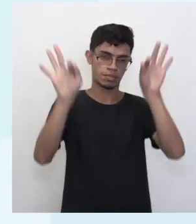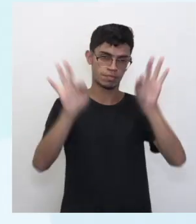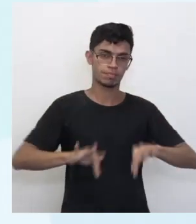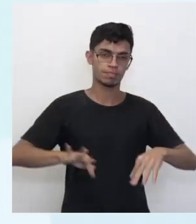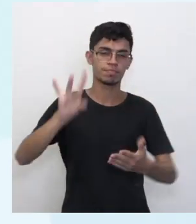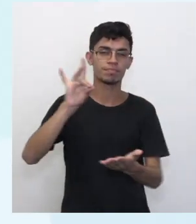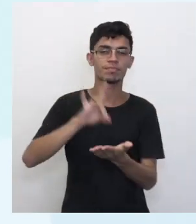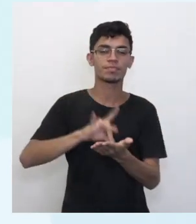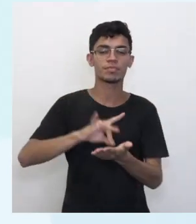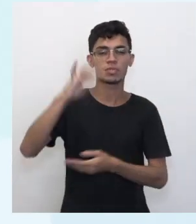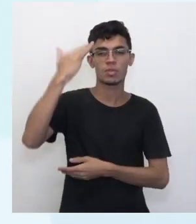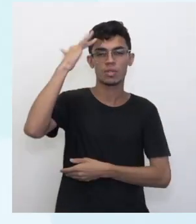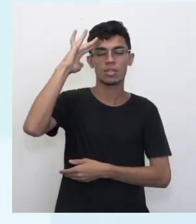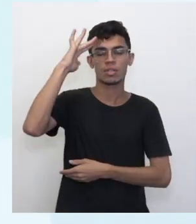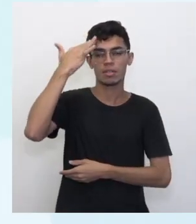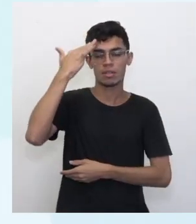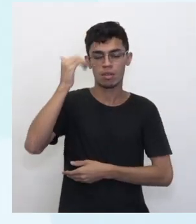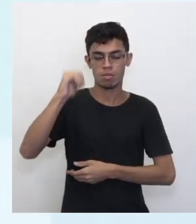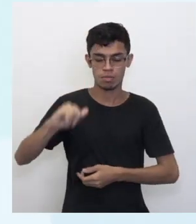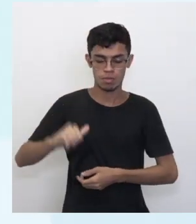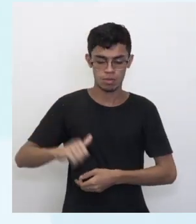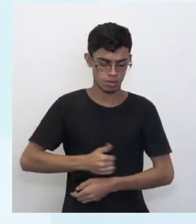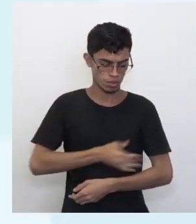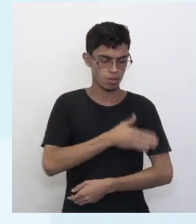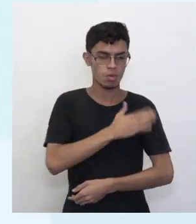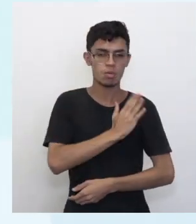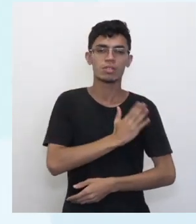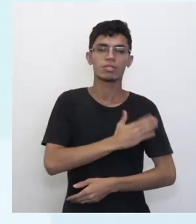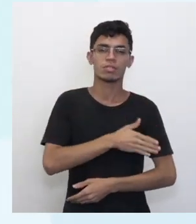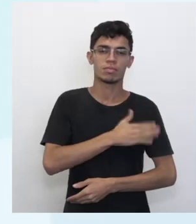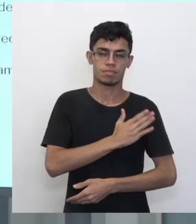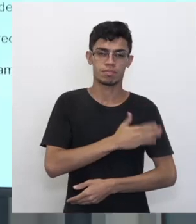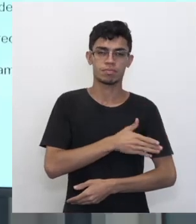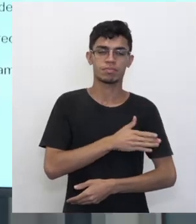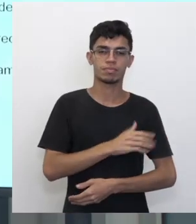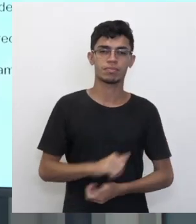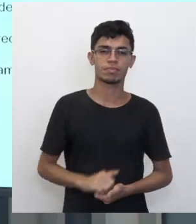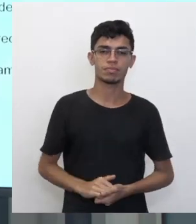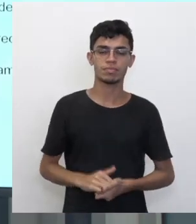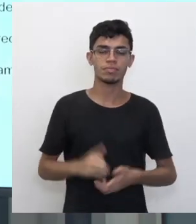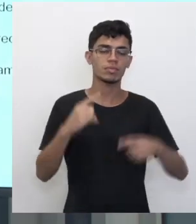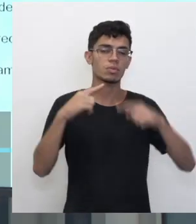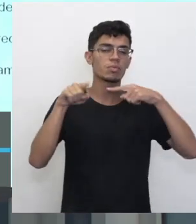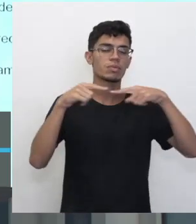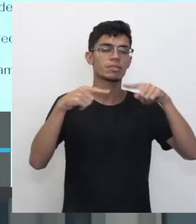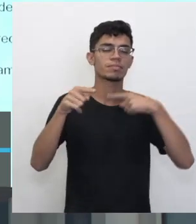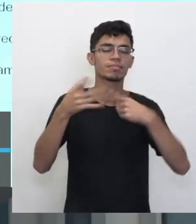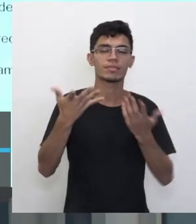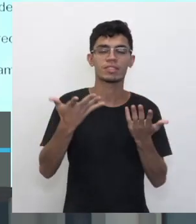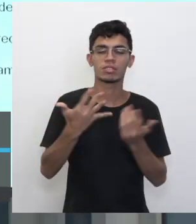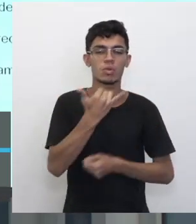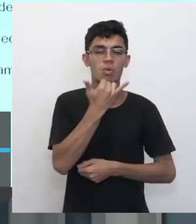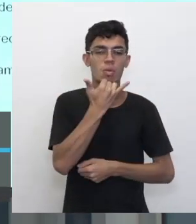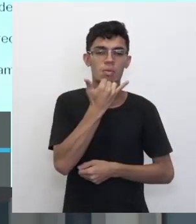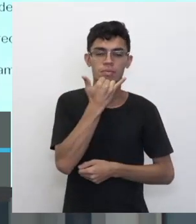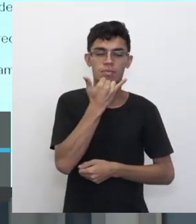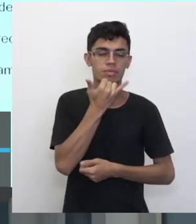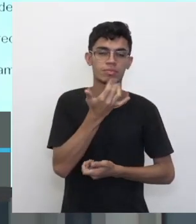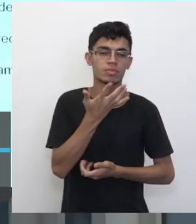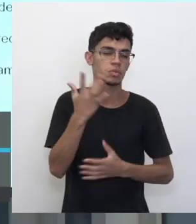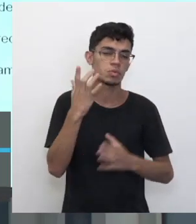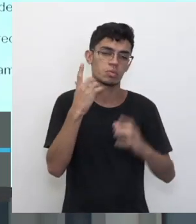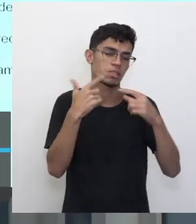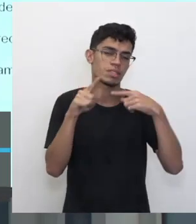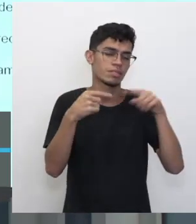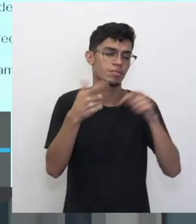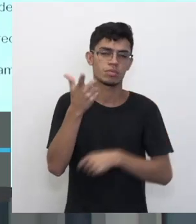e entender que ela mora no caminho e não no final. Essa música é maravilhosa, gente. Perdoa no cantal. Era uma vez, eu não vou conseguir,